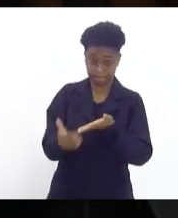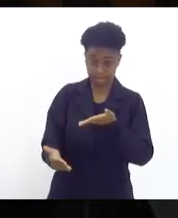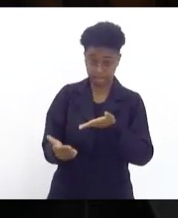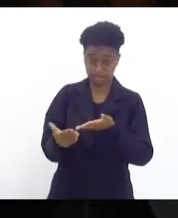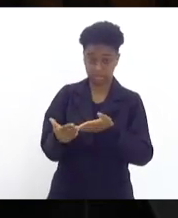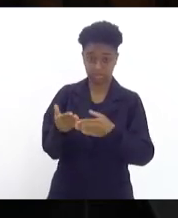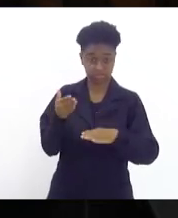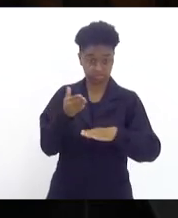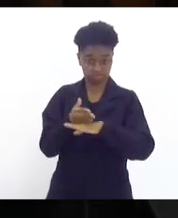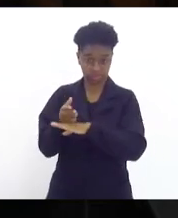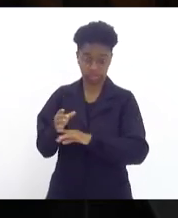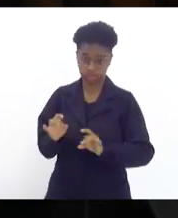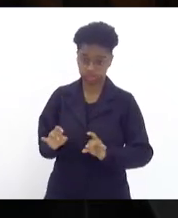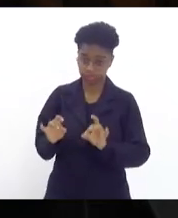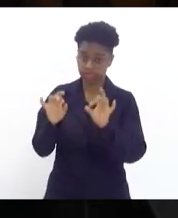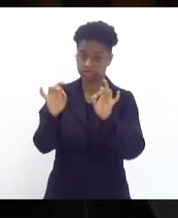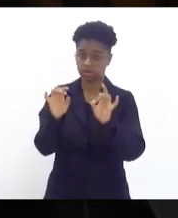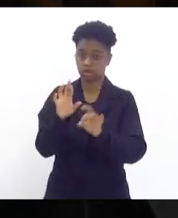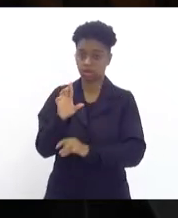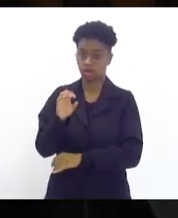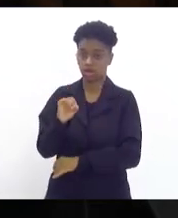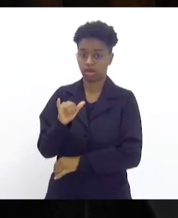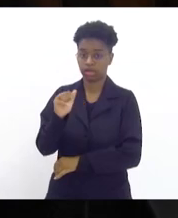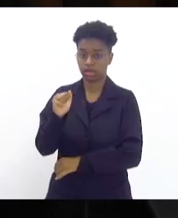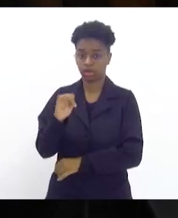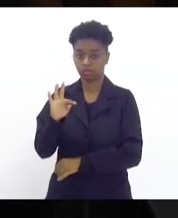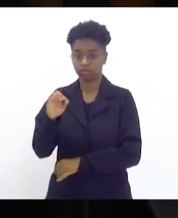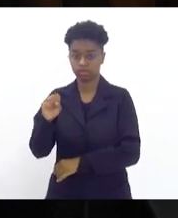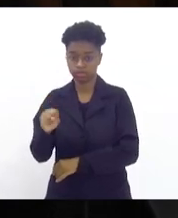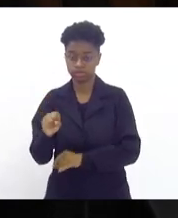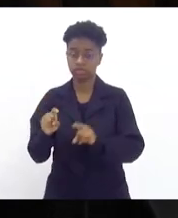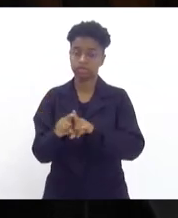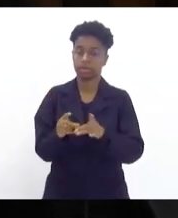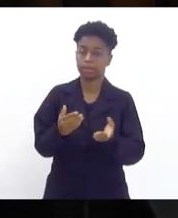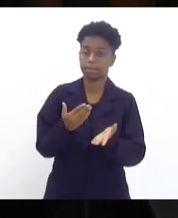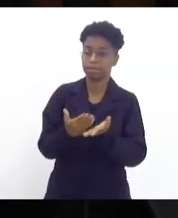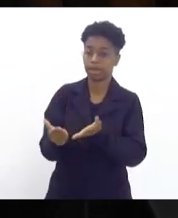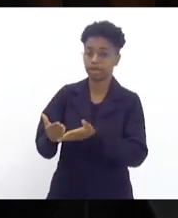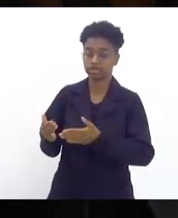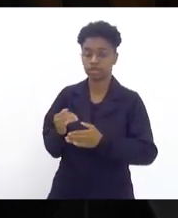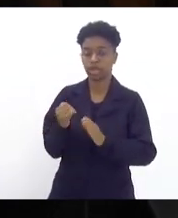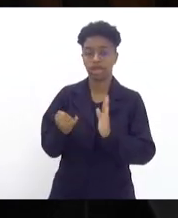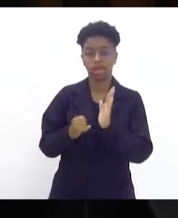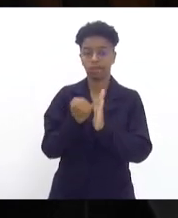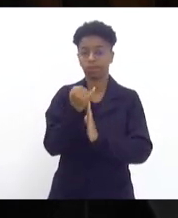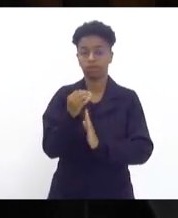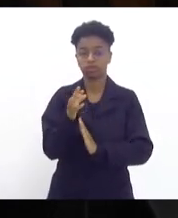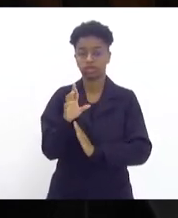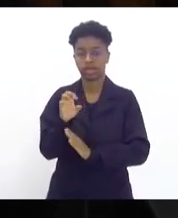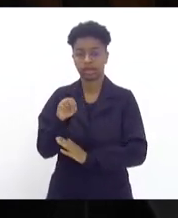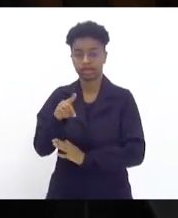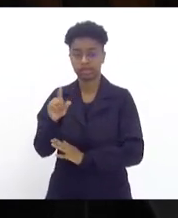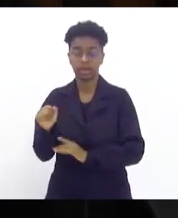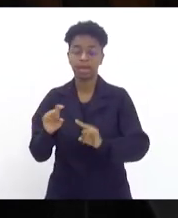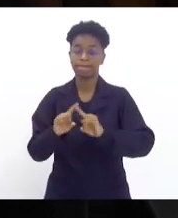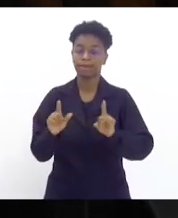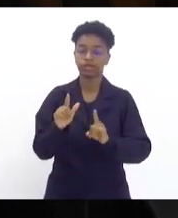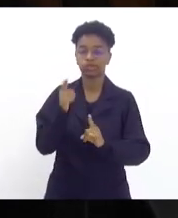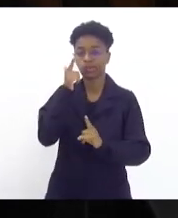especial, perdia no imposto de renda, mas ganhava nos dividendos.